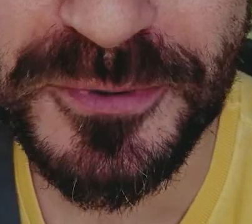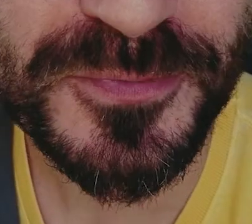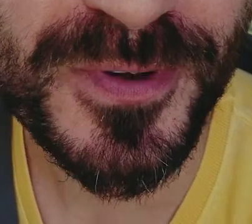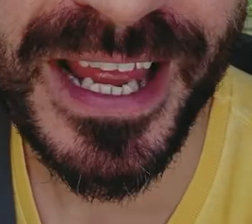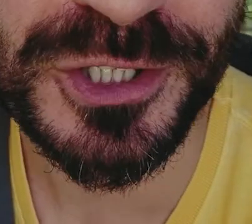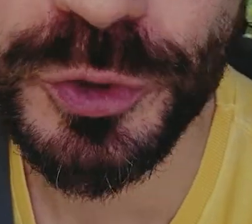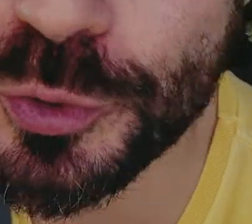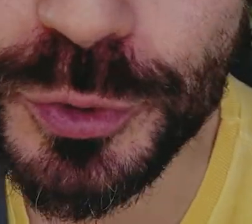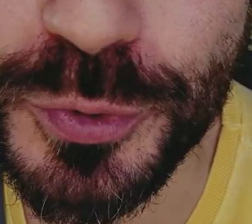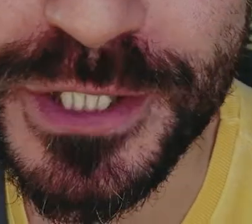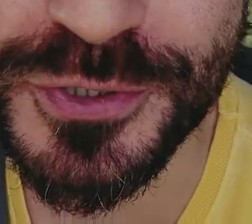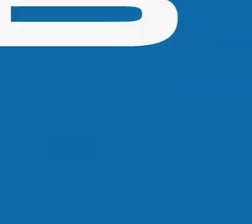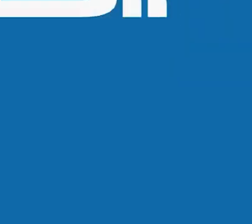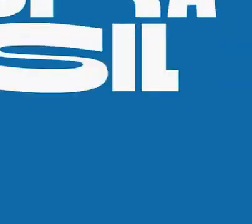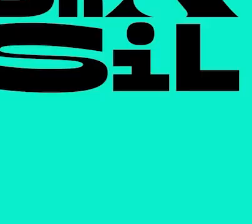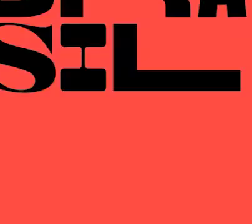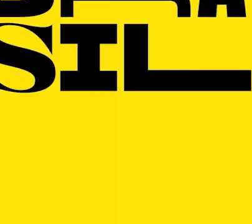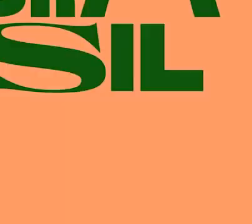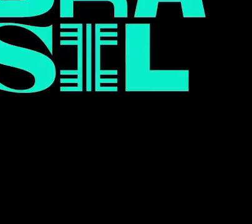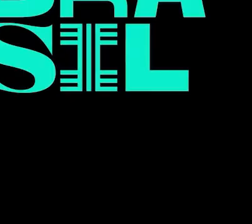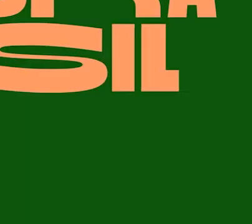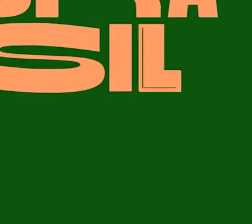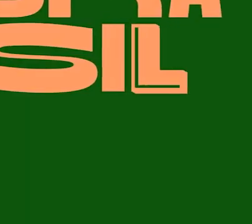Brasil é tudo isso